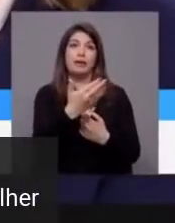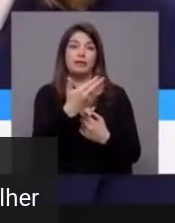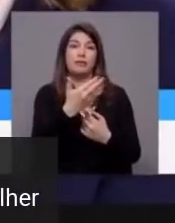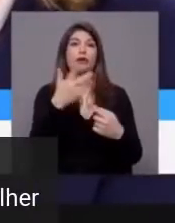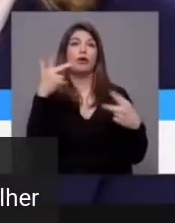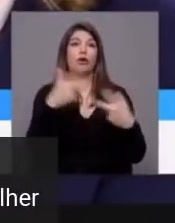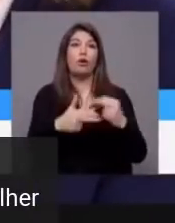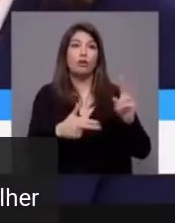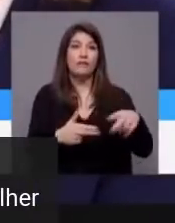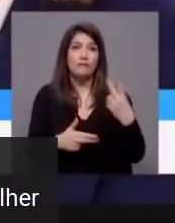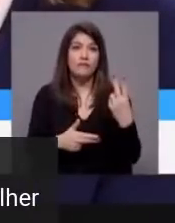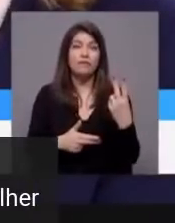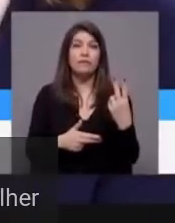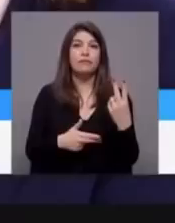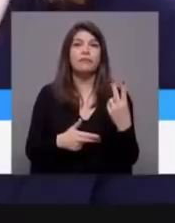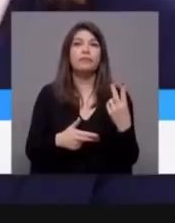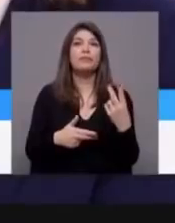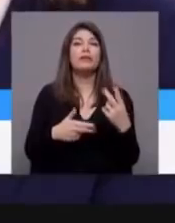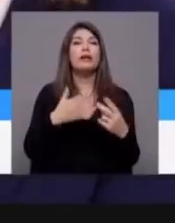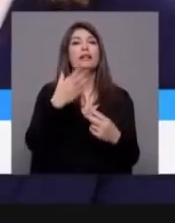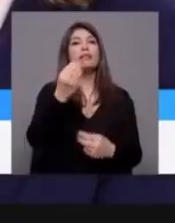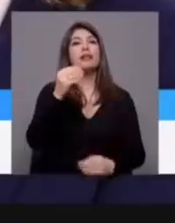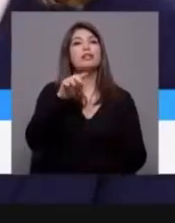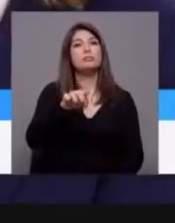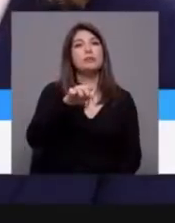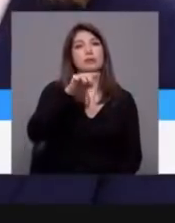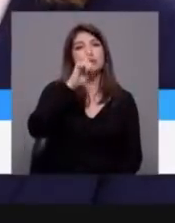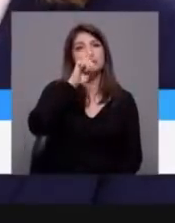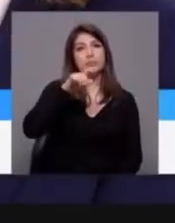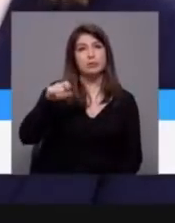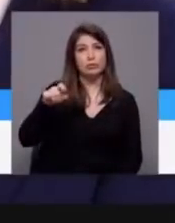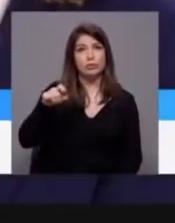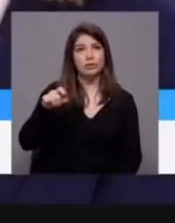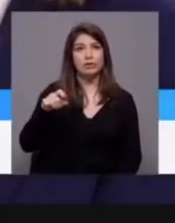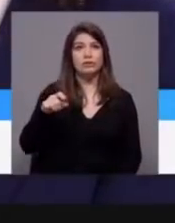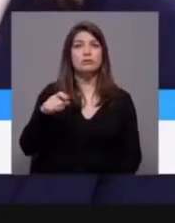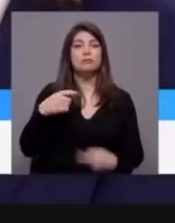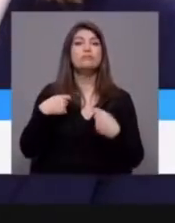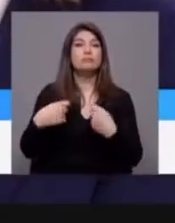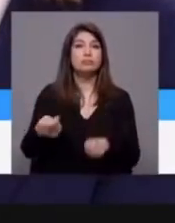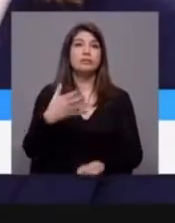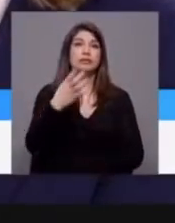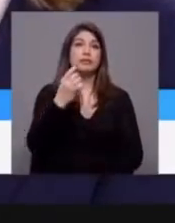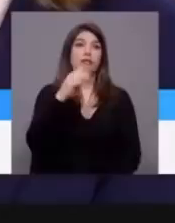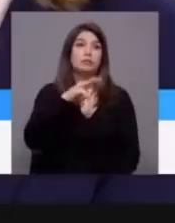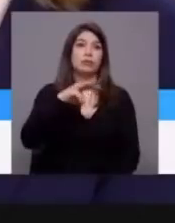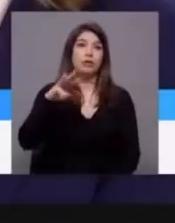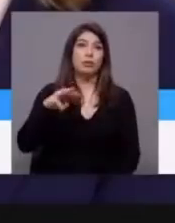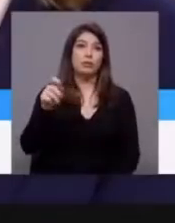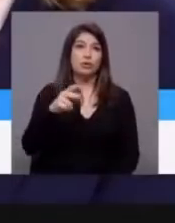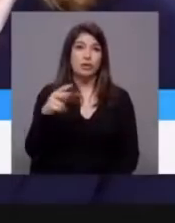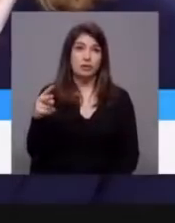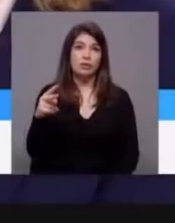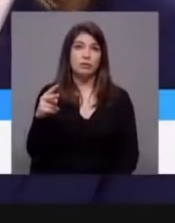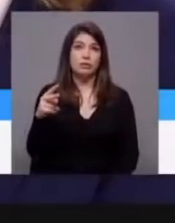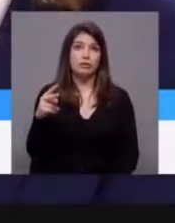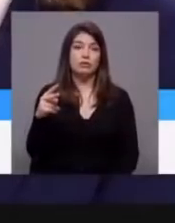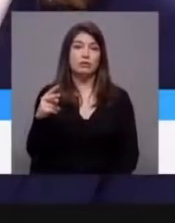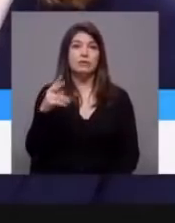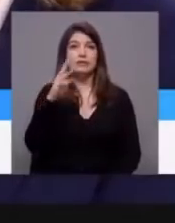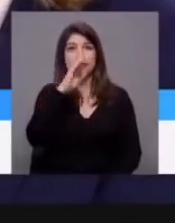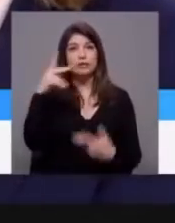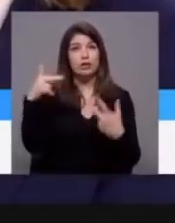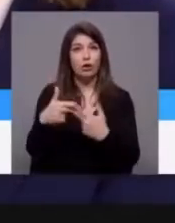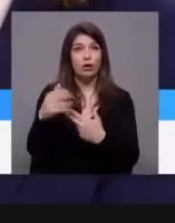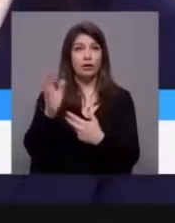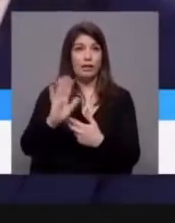com o duplo corte 10 mil pensionistas. Teria custado 16 milhões de euros cortar, não ter